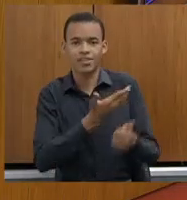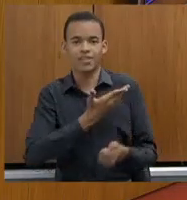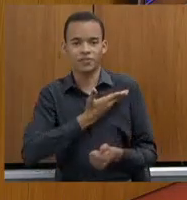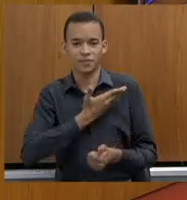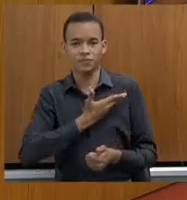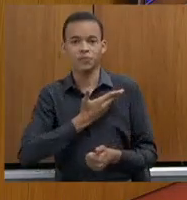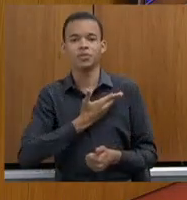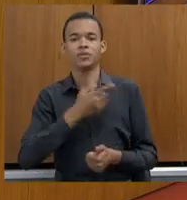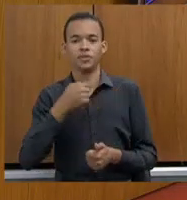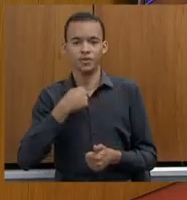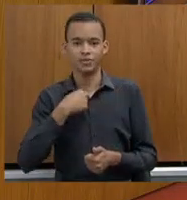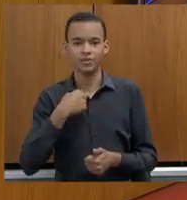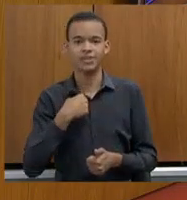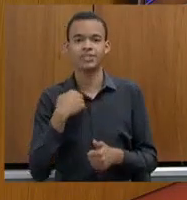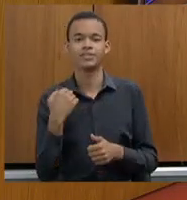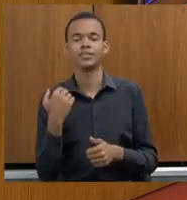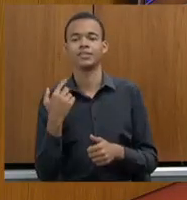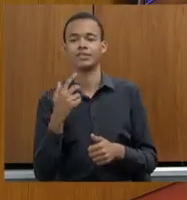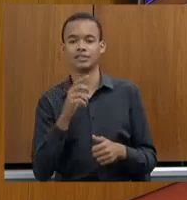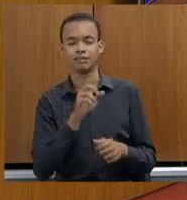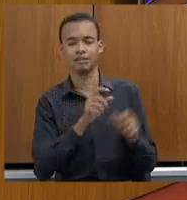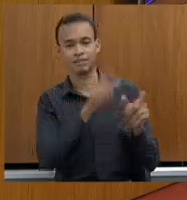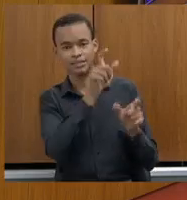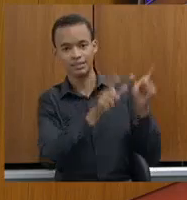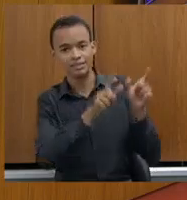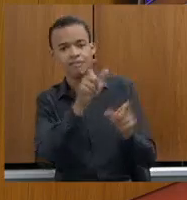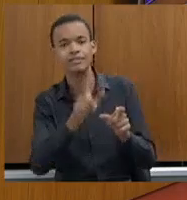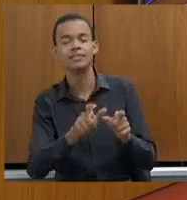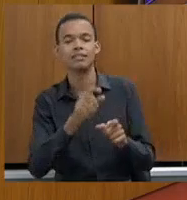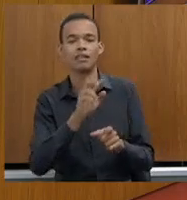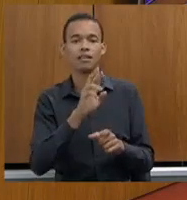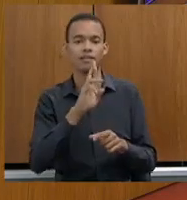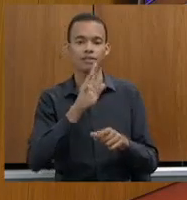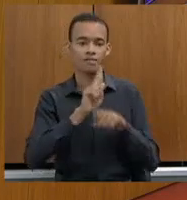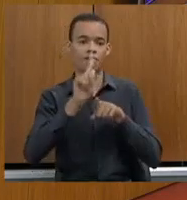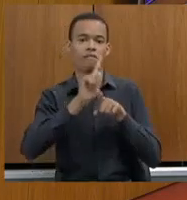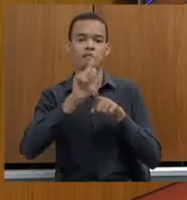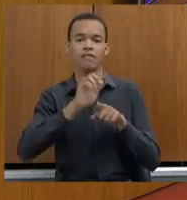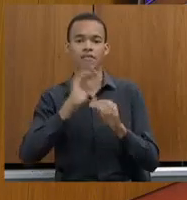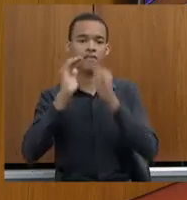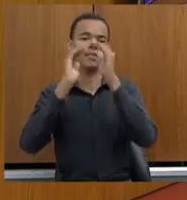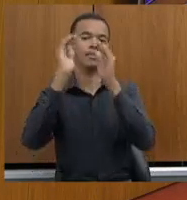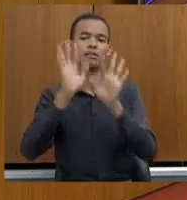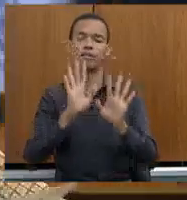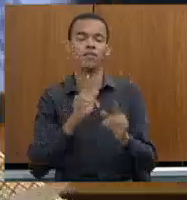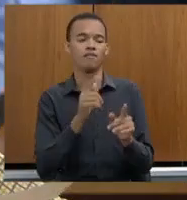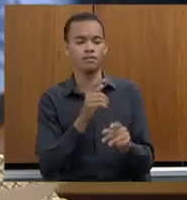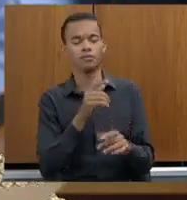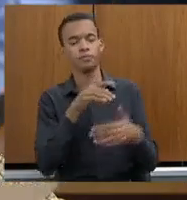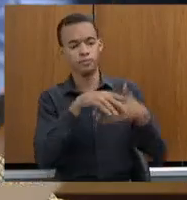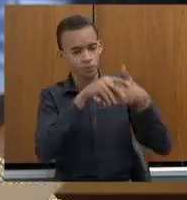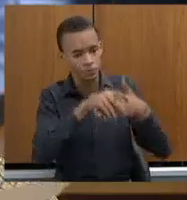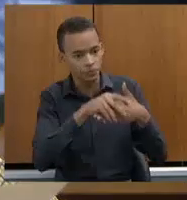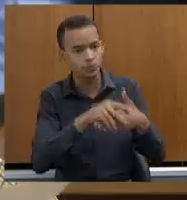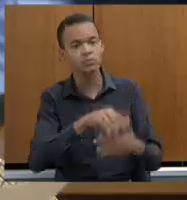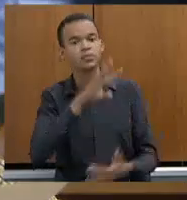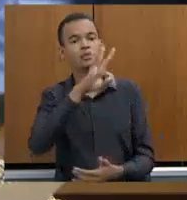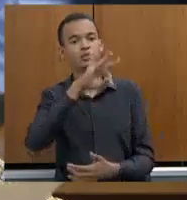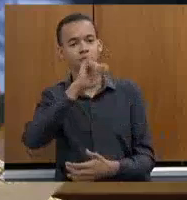bem informal, sem muitos títulos. Eu quero cumprimentar o Tiago, o